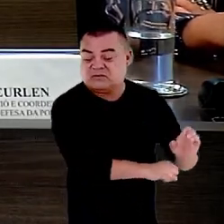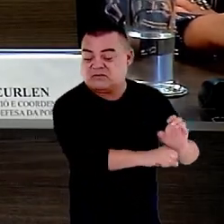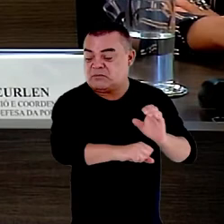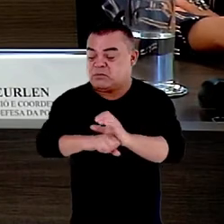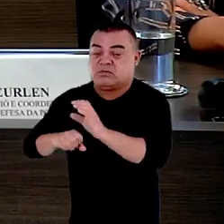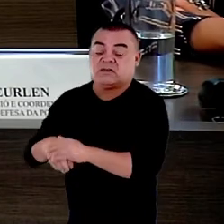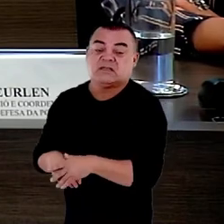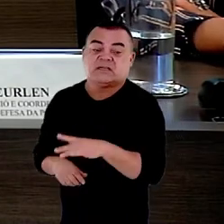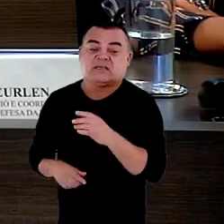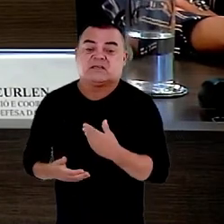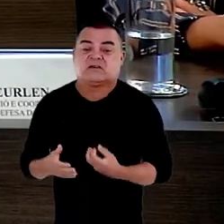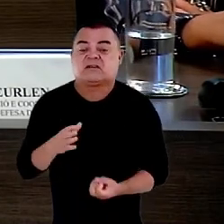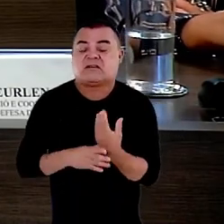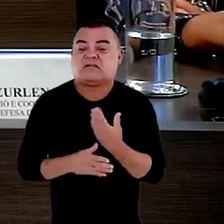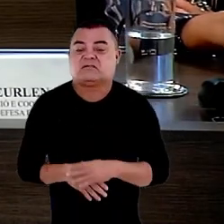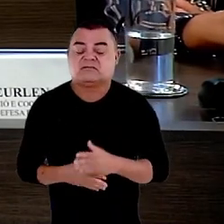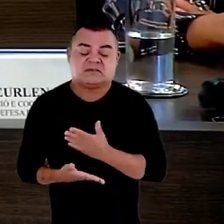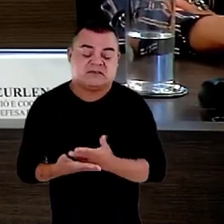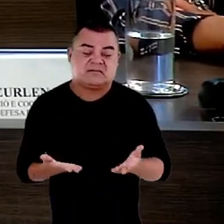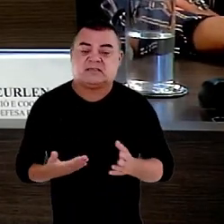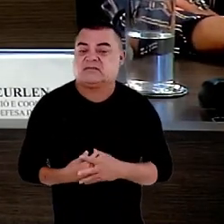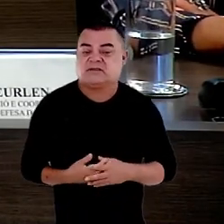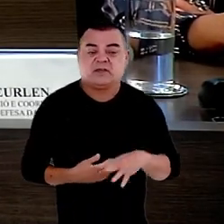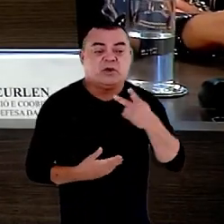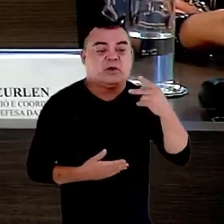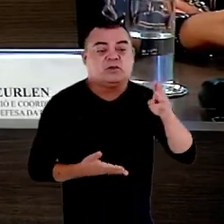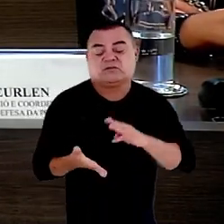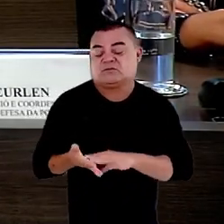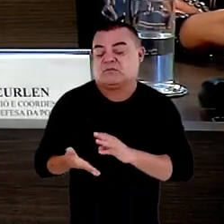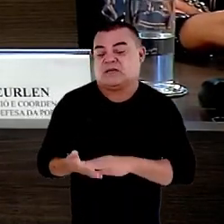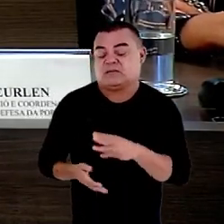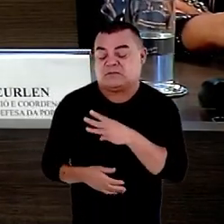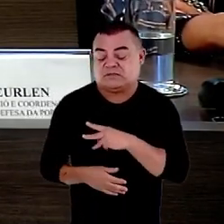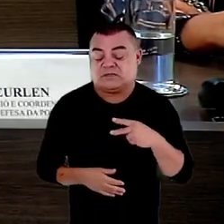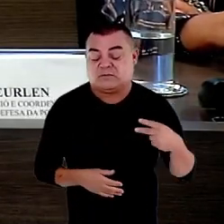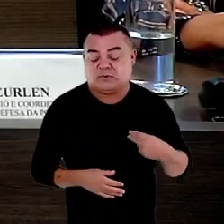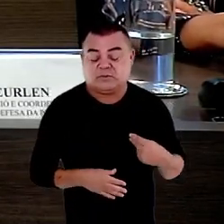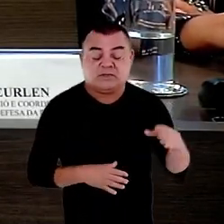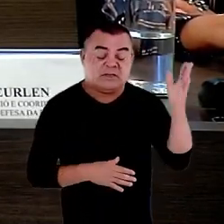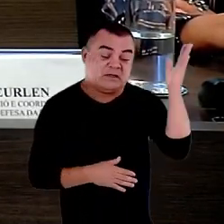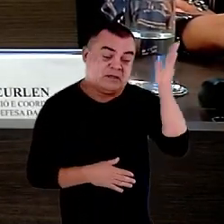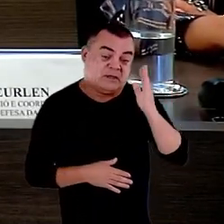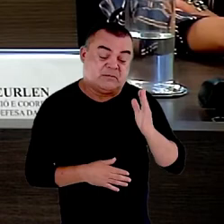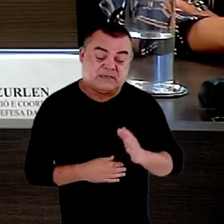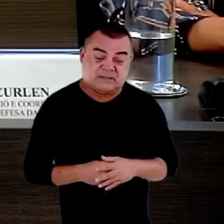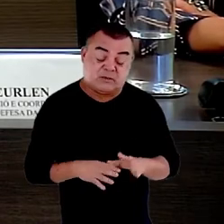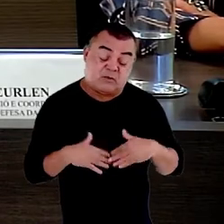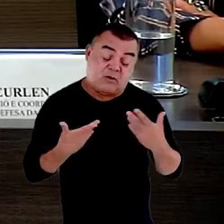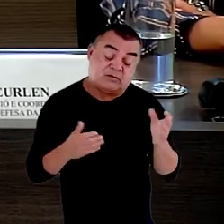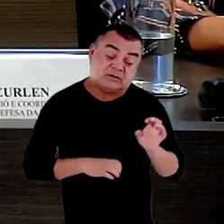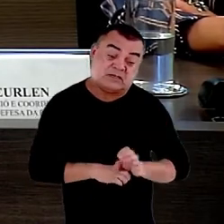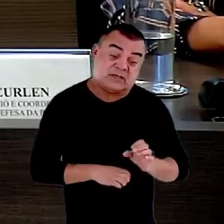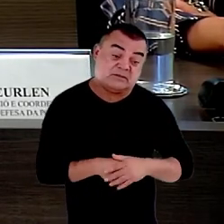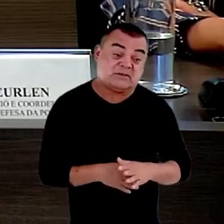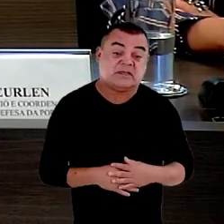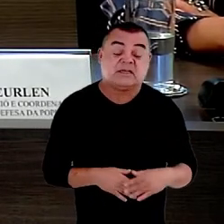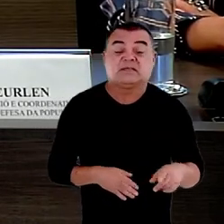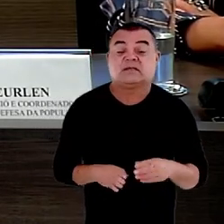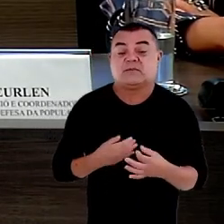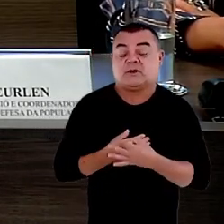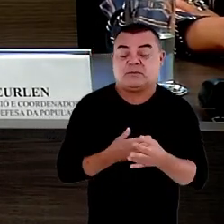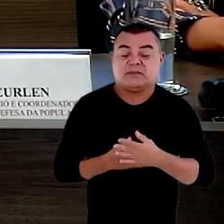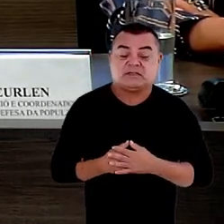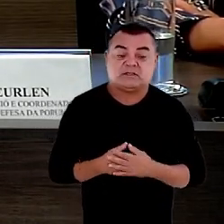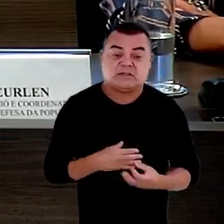já foi tomada e com êxito por outros membros de Ministérios Públicos da União ou dos Estados a recomendação também de